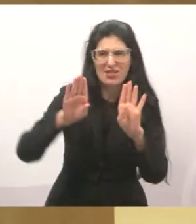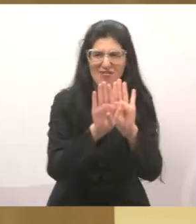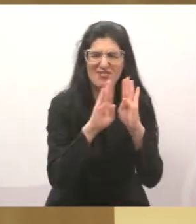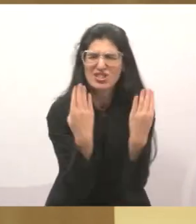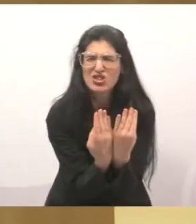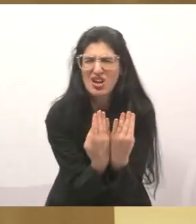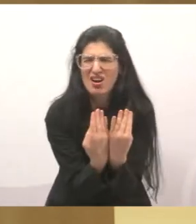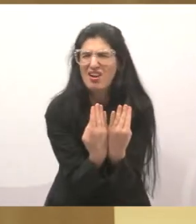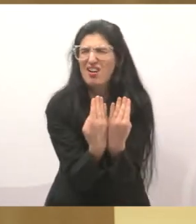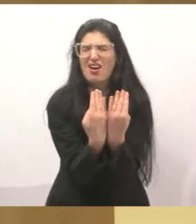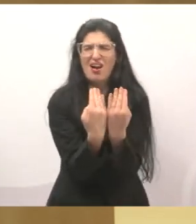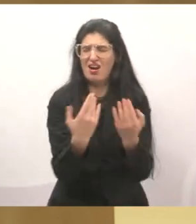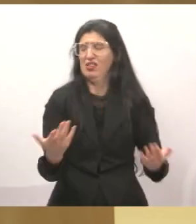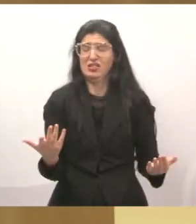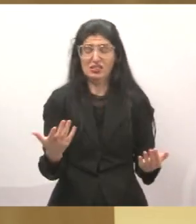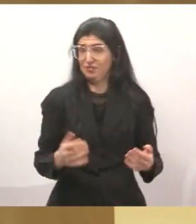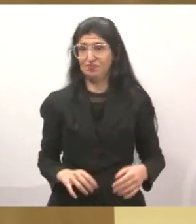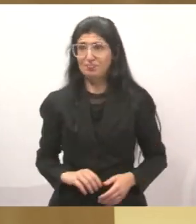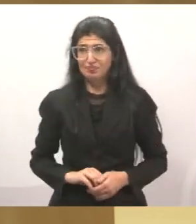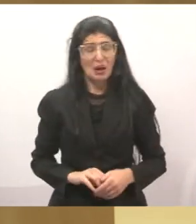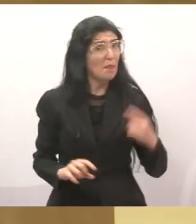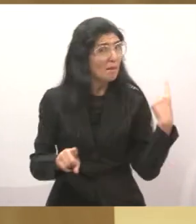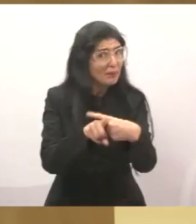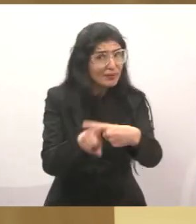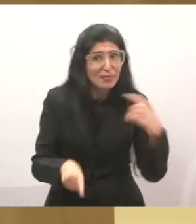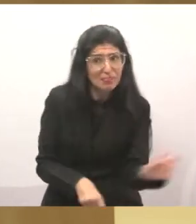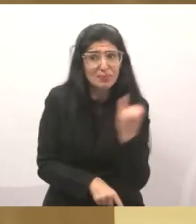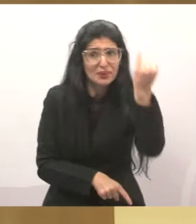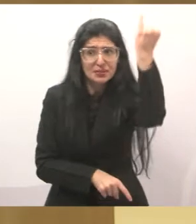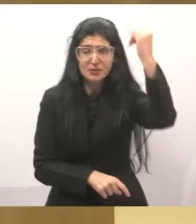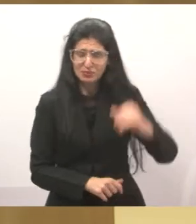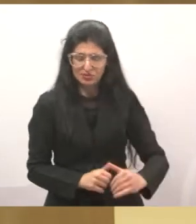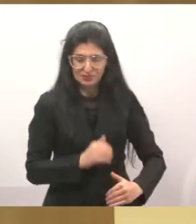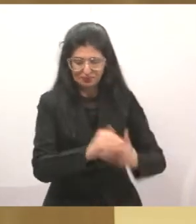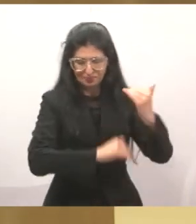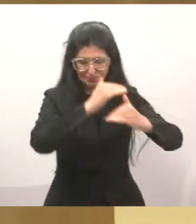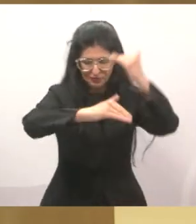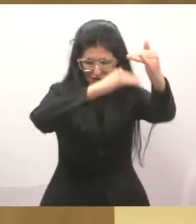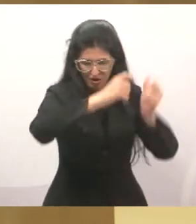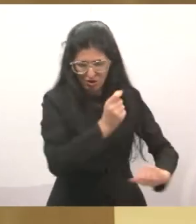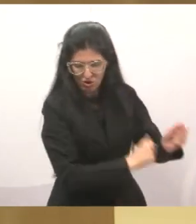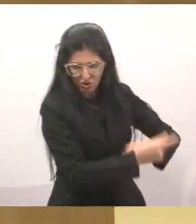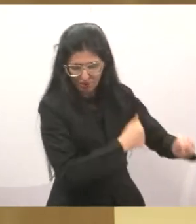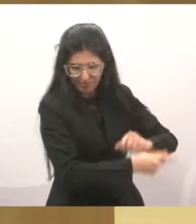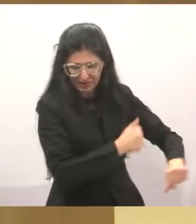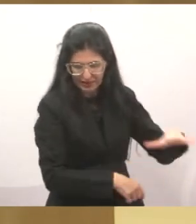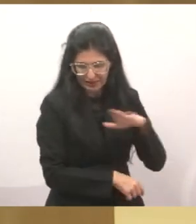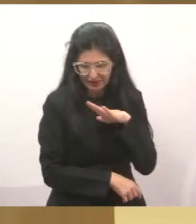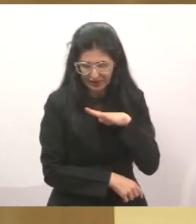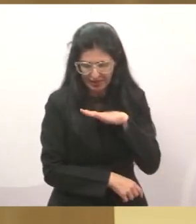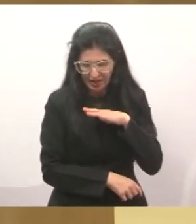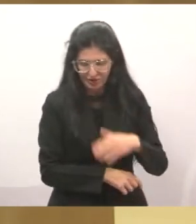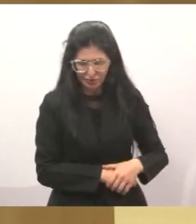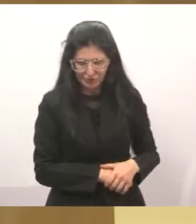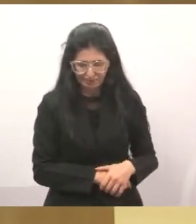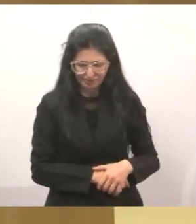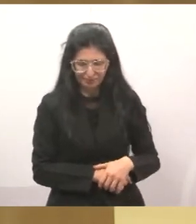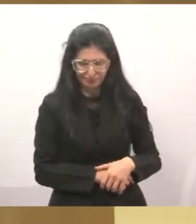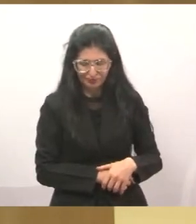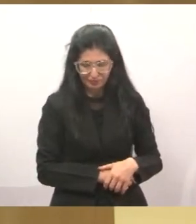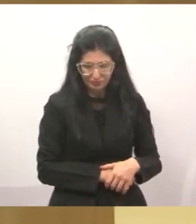instrumento, um equipamento importante no desenvolvimento econômico da cidade, alegando economia.